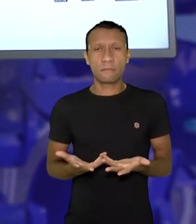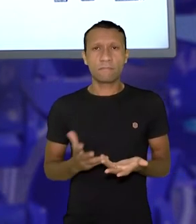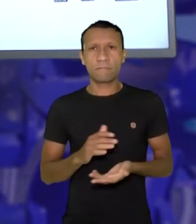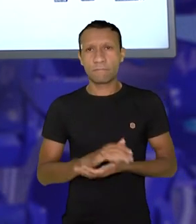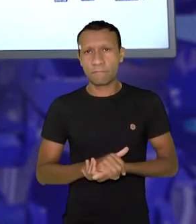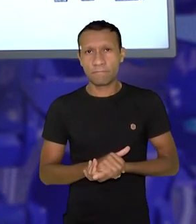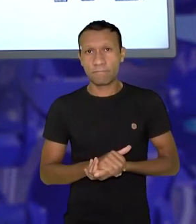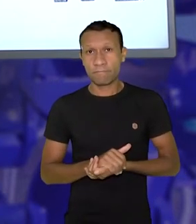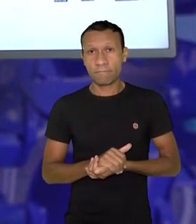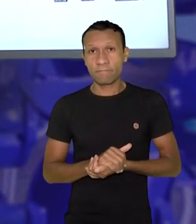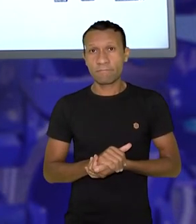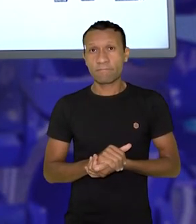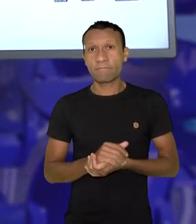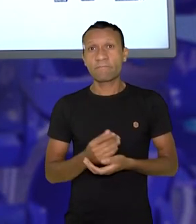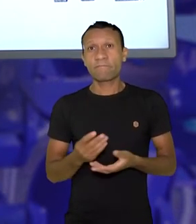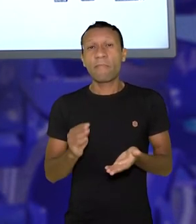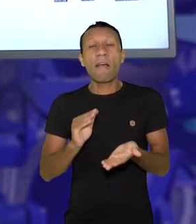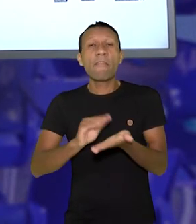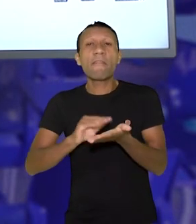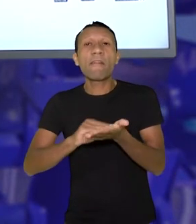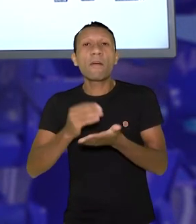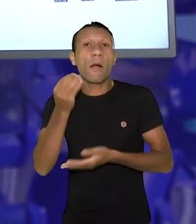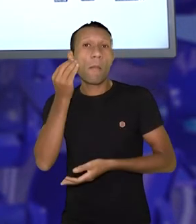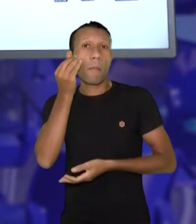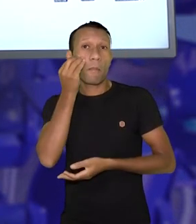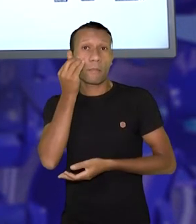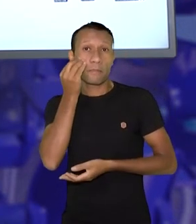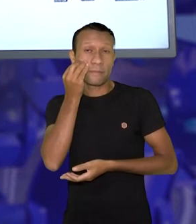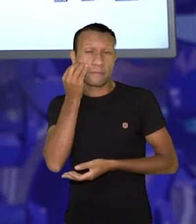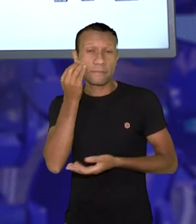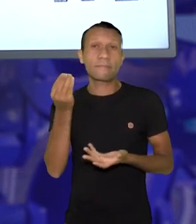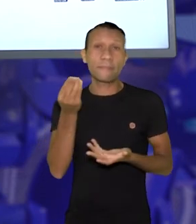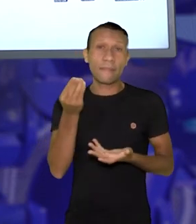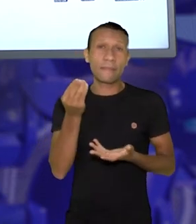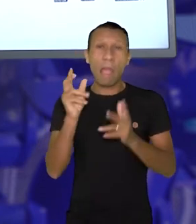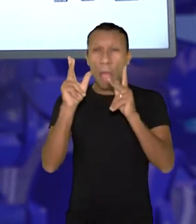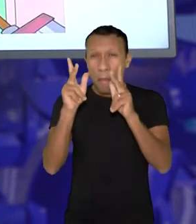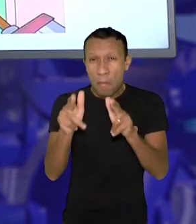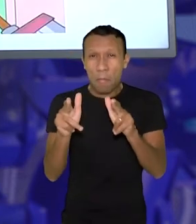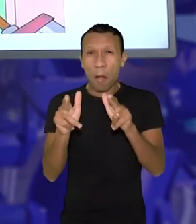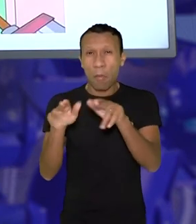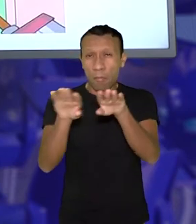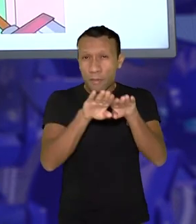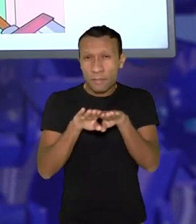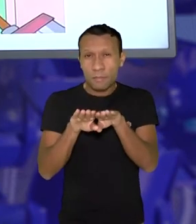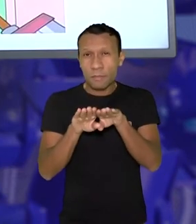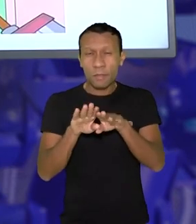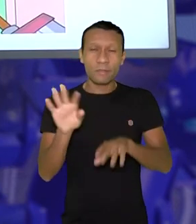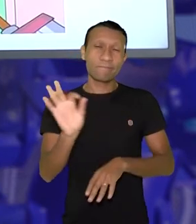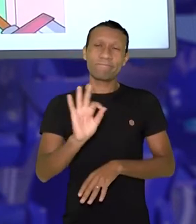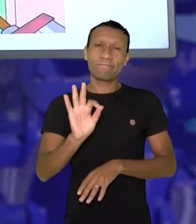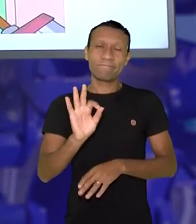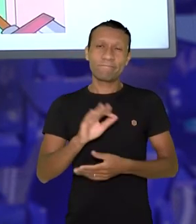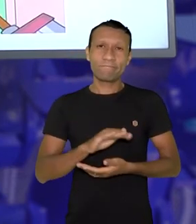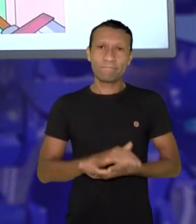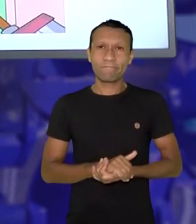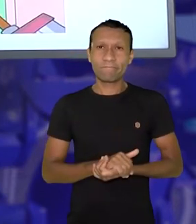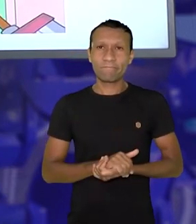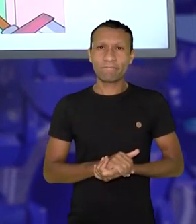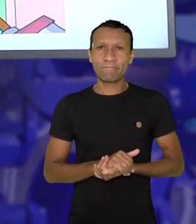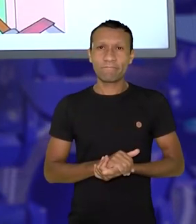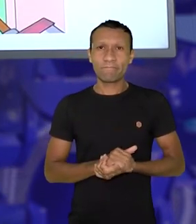pelo que nós somos, sem ter a devida oportunidade, né? As oportunidades nem sempre são iguais para todos. Dá uma olhadinha nessa